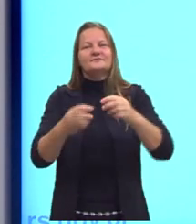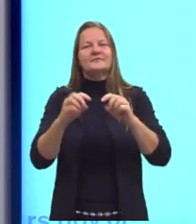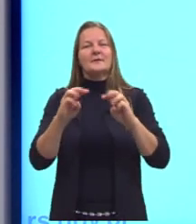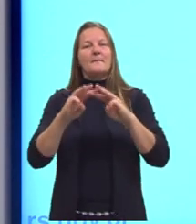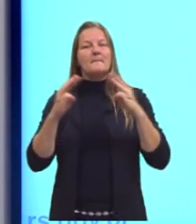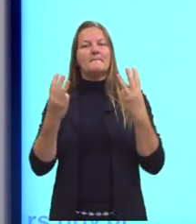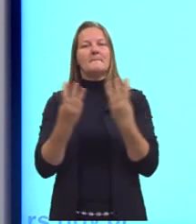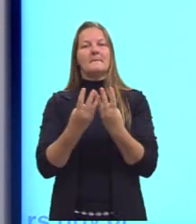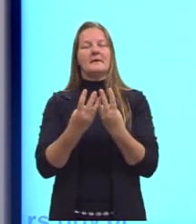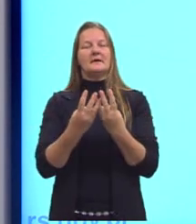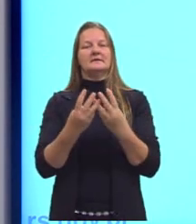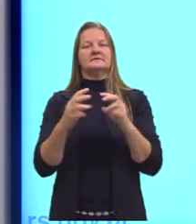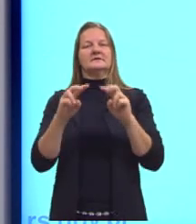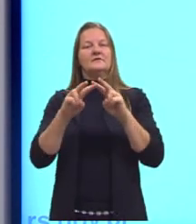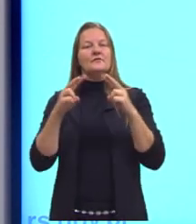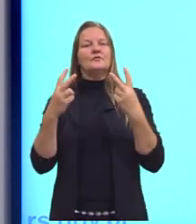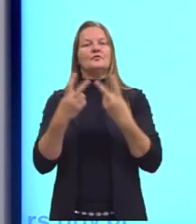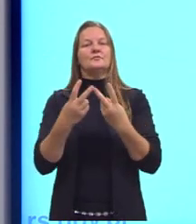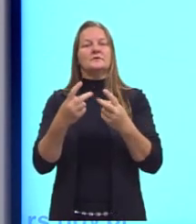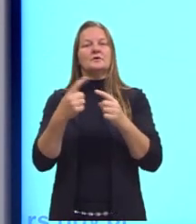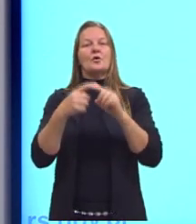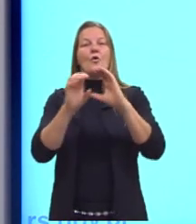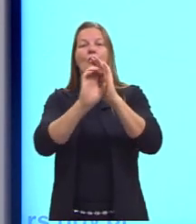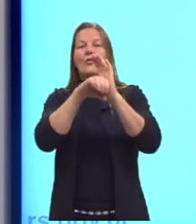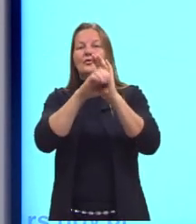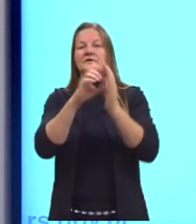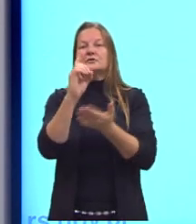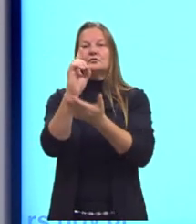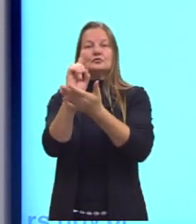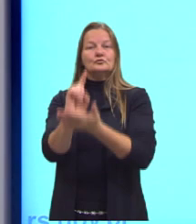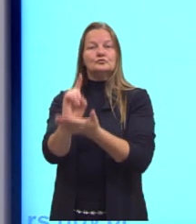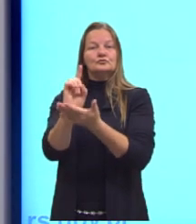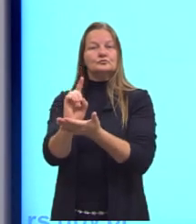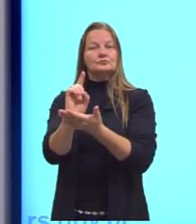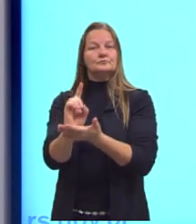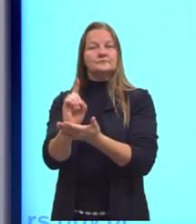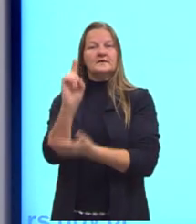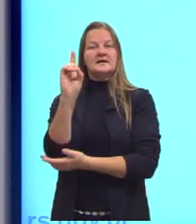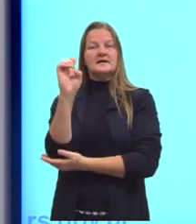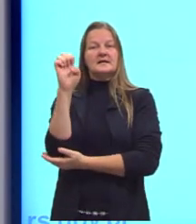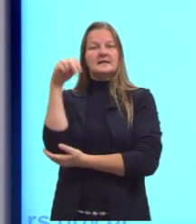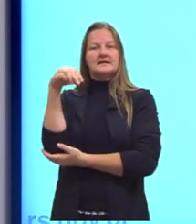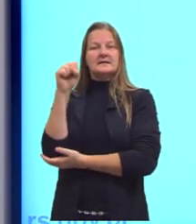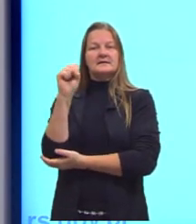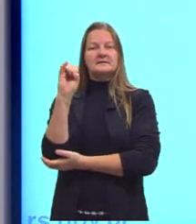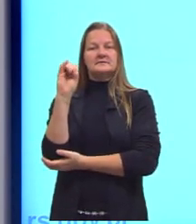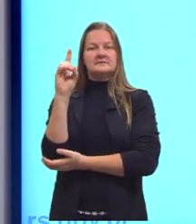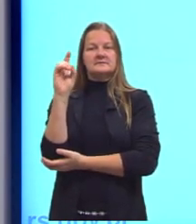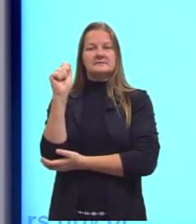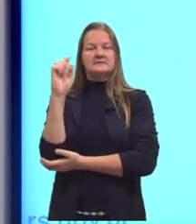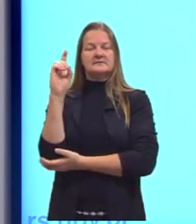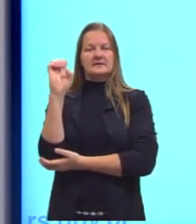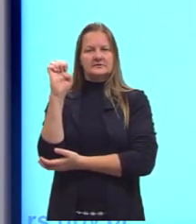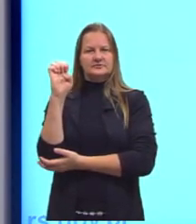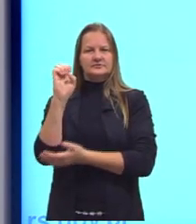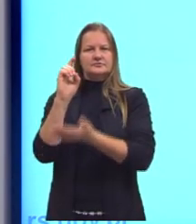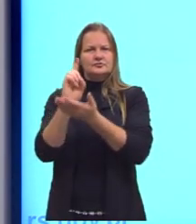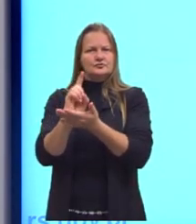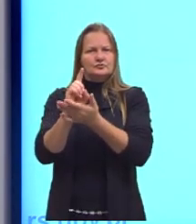densidade. Quanto mais denso, então, certo material, é mais